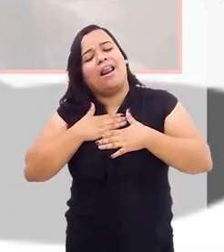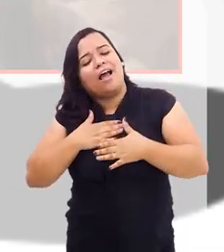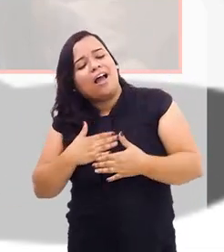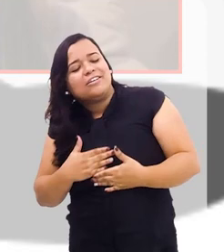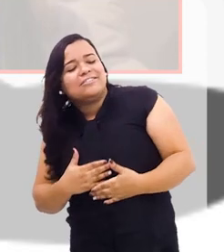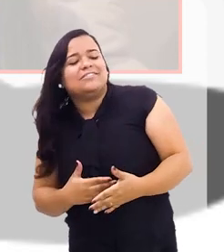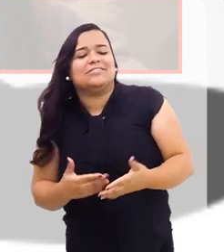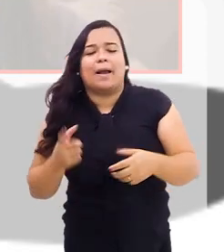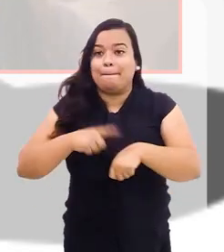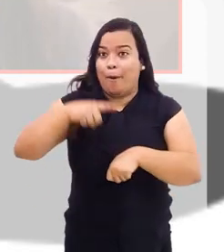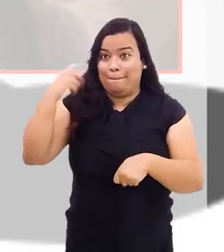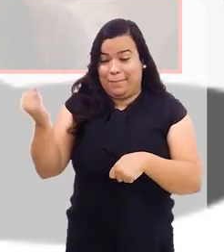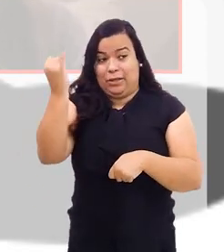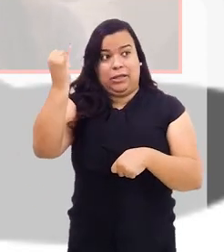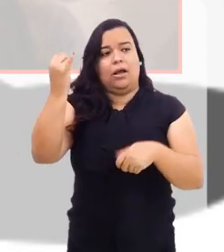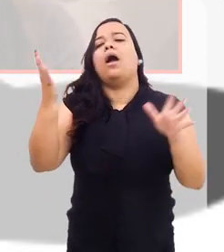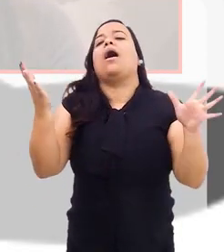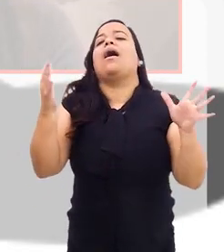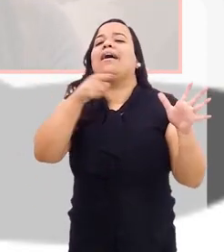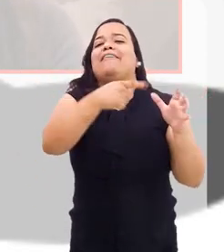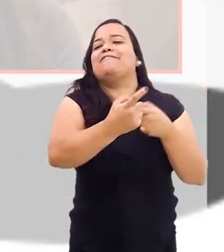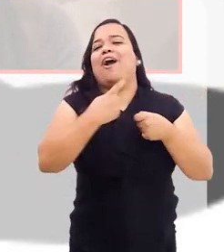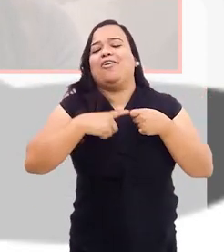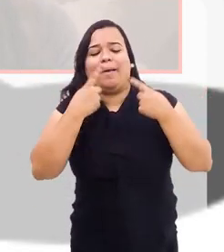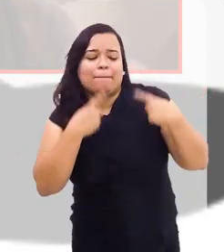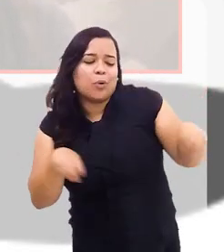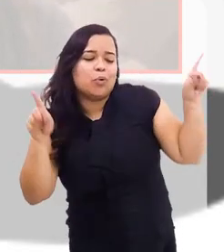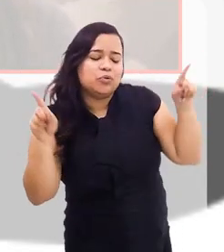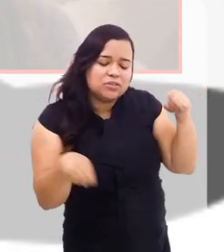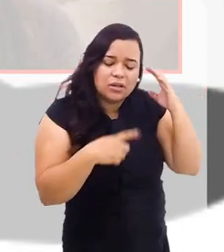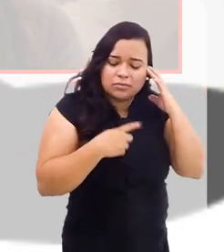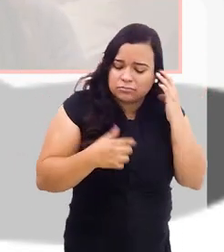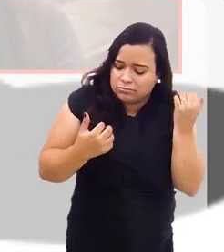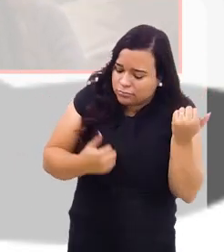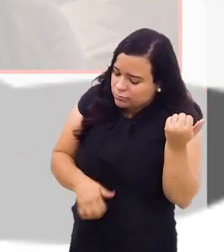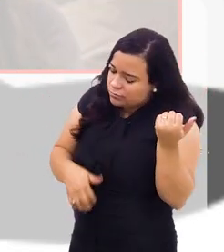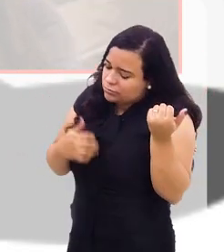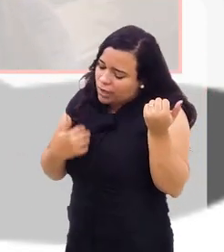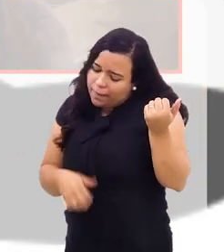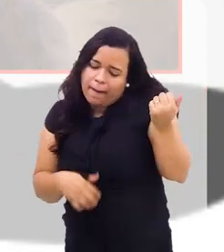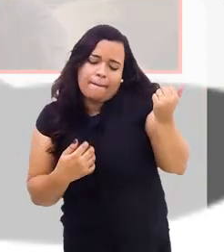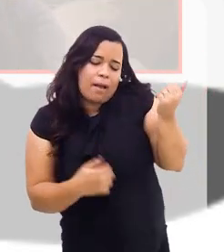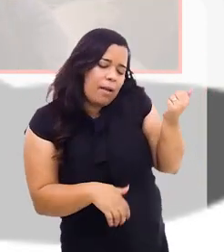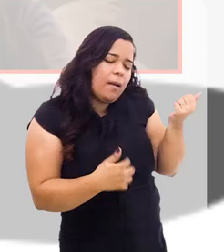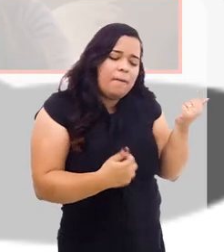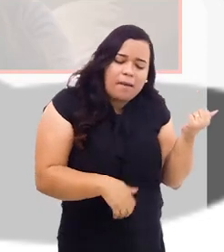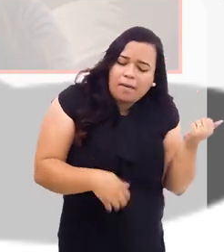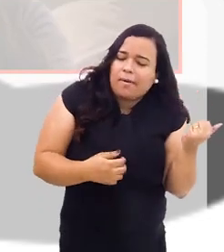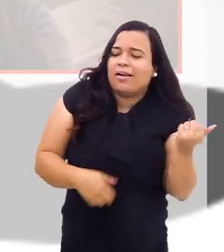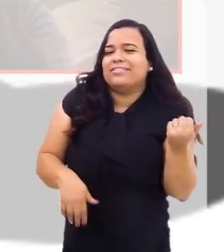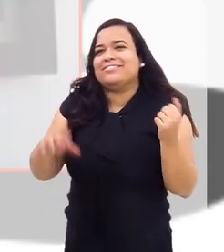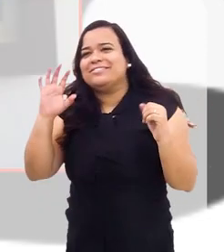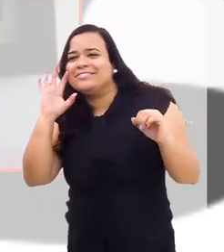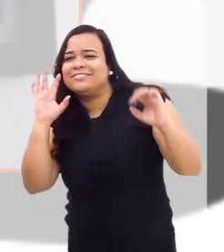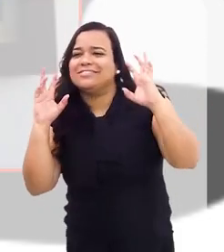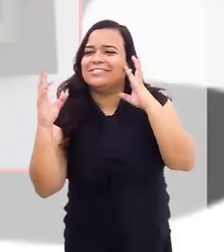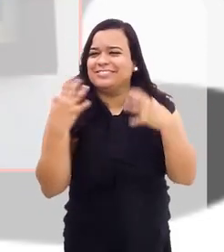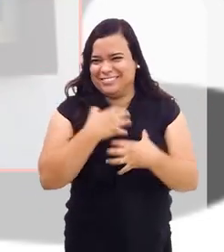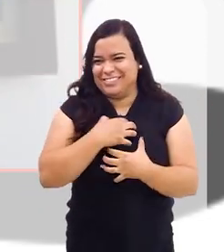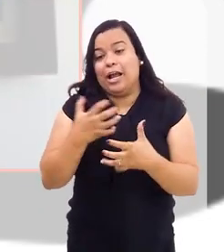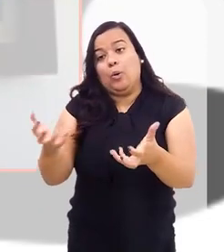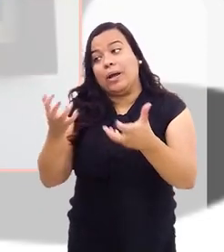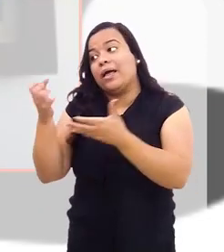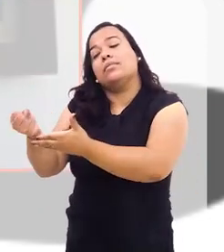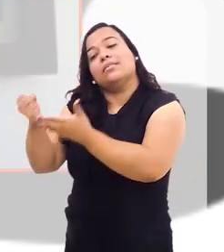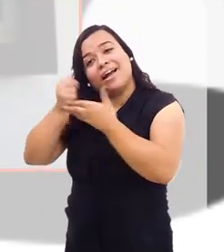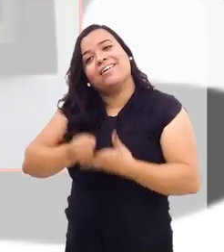relaxar, de escoar, né, tensão, ela resgata esses momentos tocando um violão e cantando. E eu queria trazer